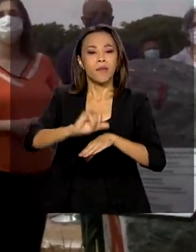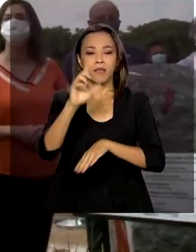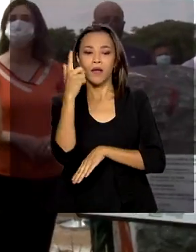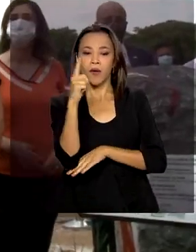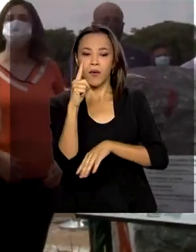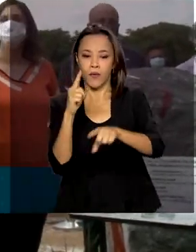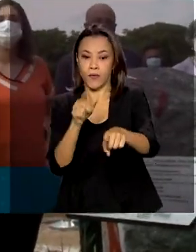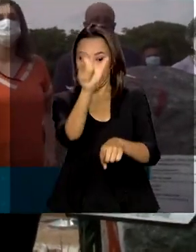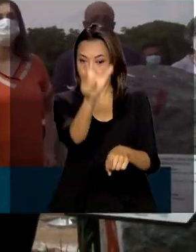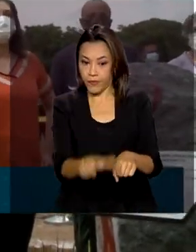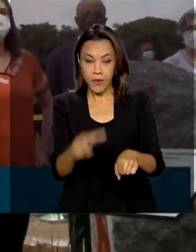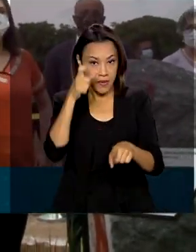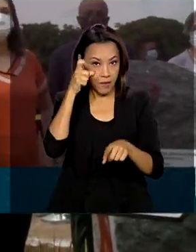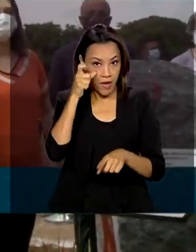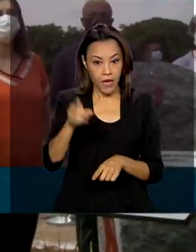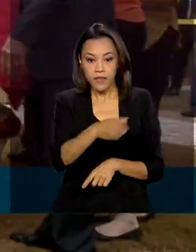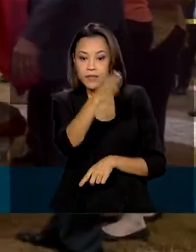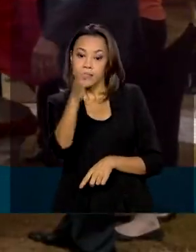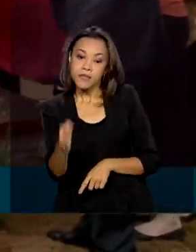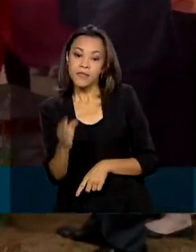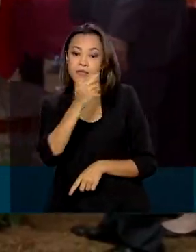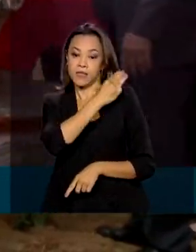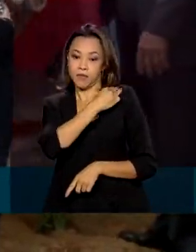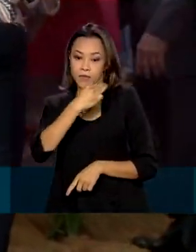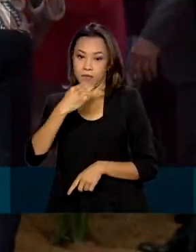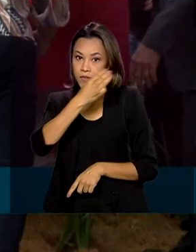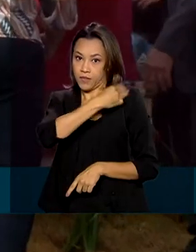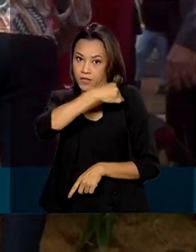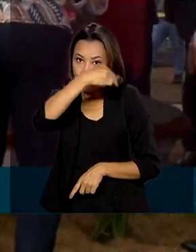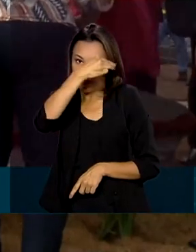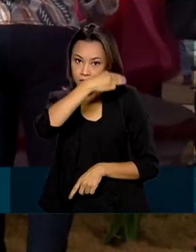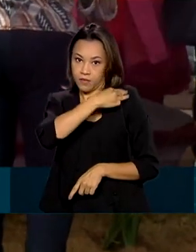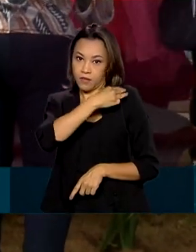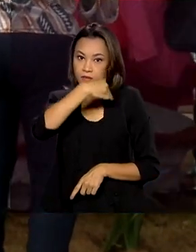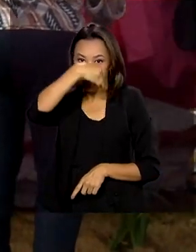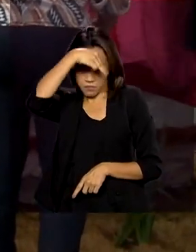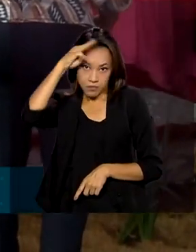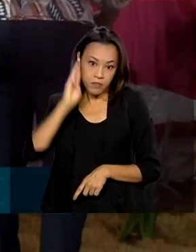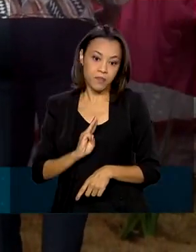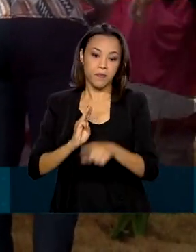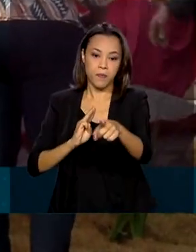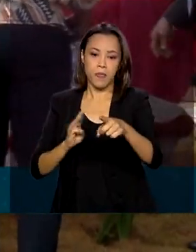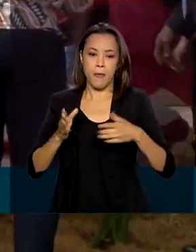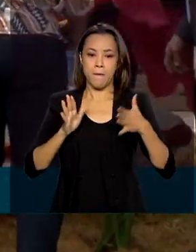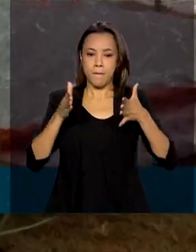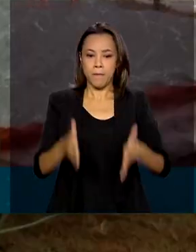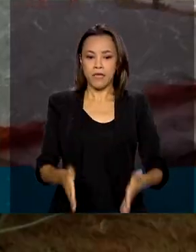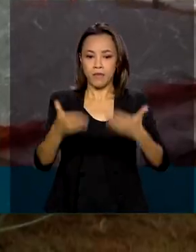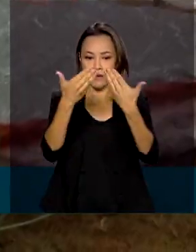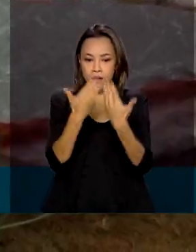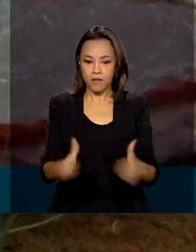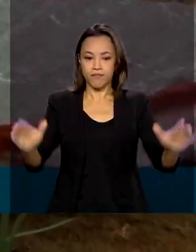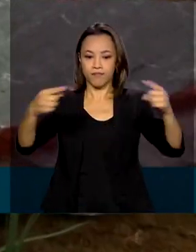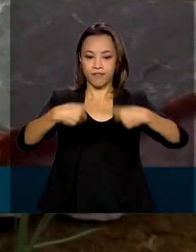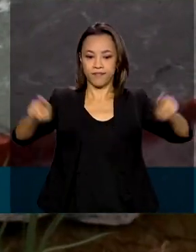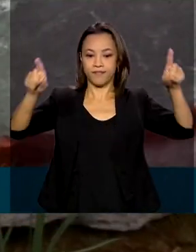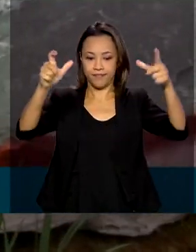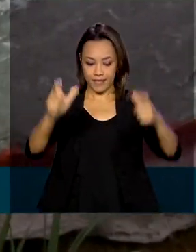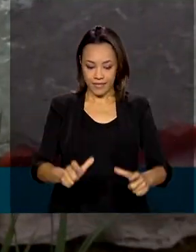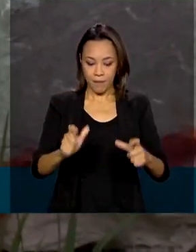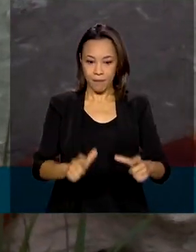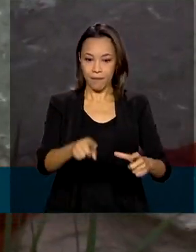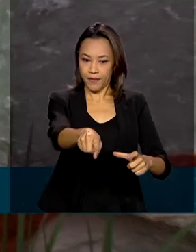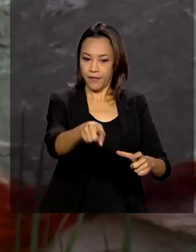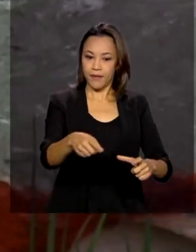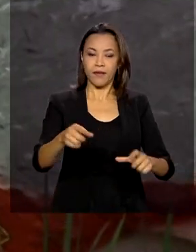Alves e a primeira-dama Michele Bolsonaro participaram da cerimônia de lançamento da Pedra Fundamental da Casa da Mulher